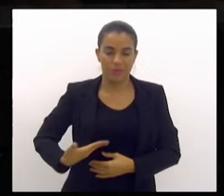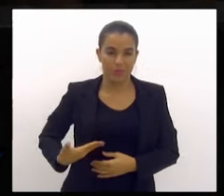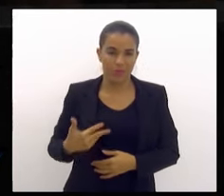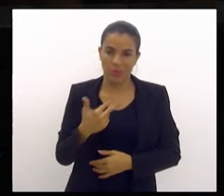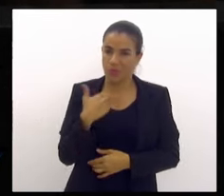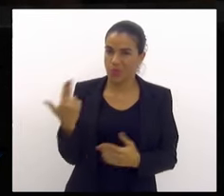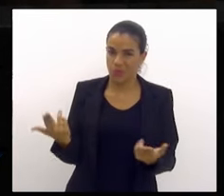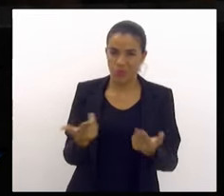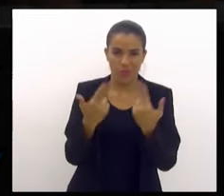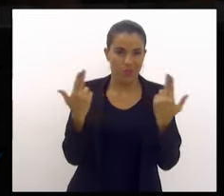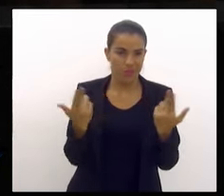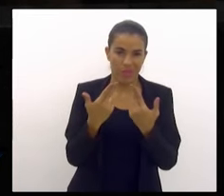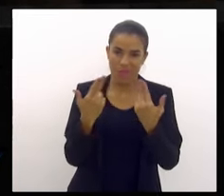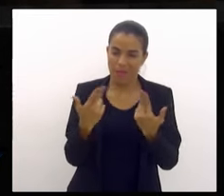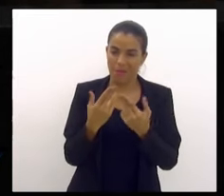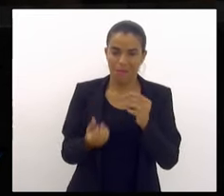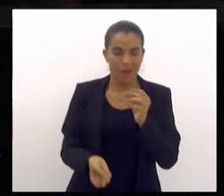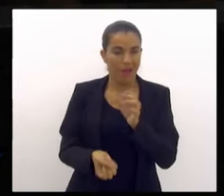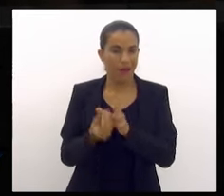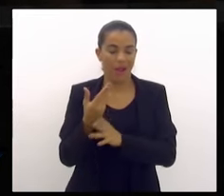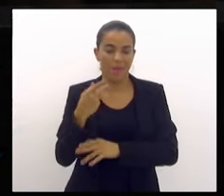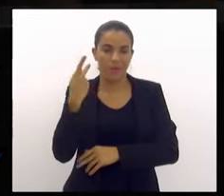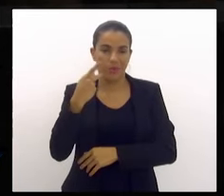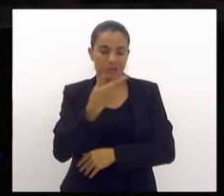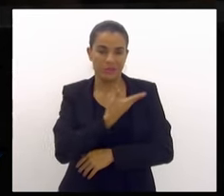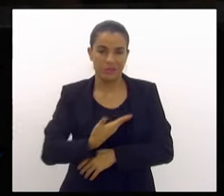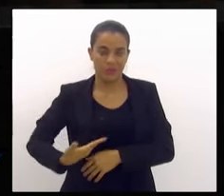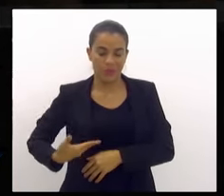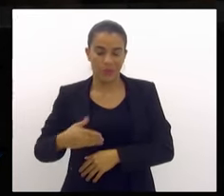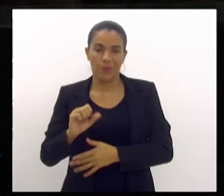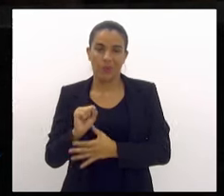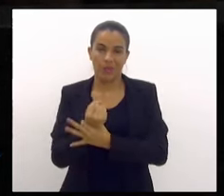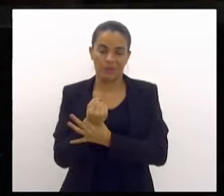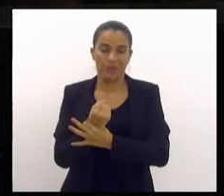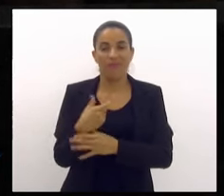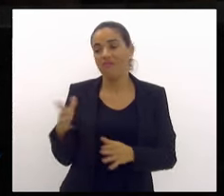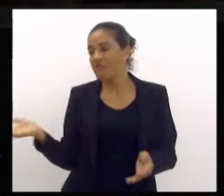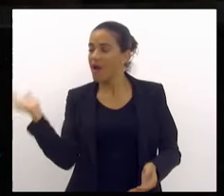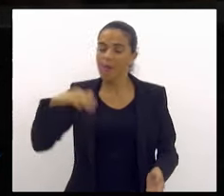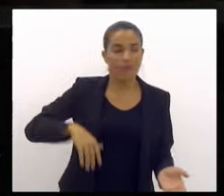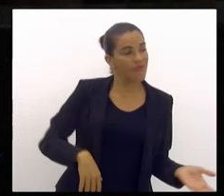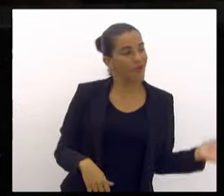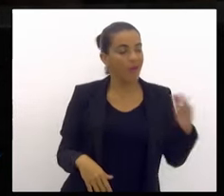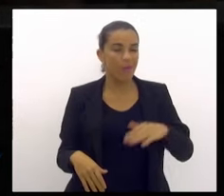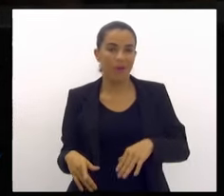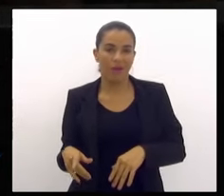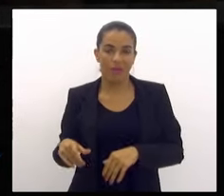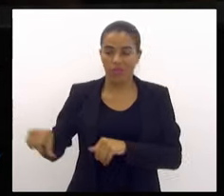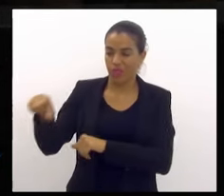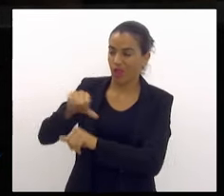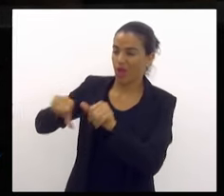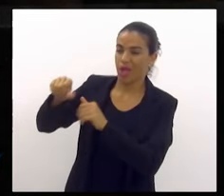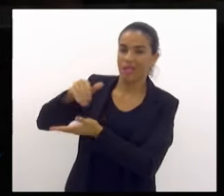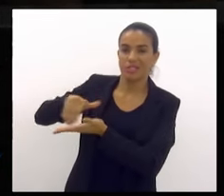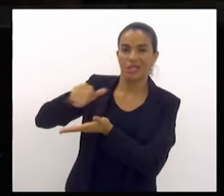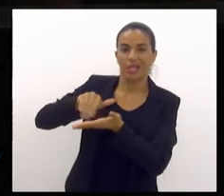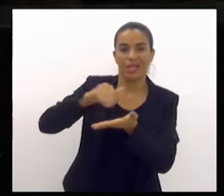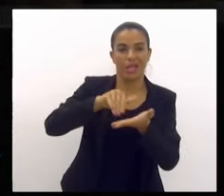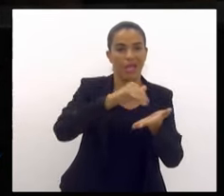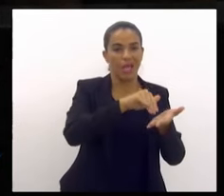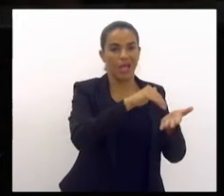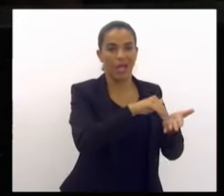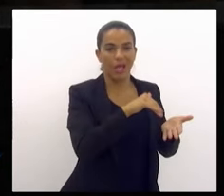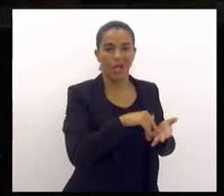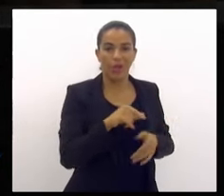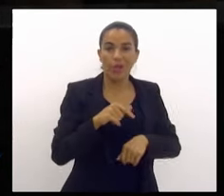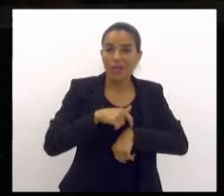mais para fazer segurança pública na base do vamos que vamos, trocando o secretário da Casa Civil em muito